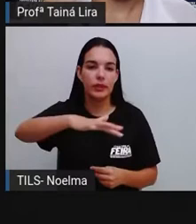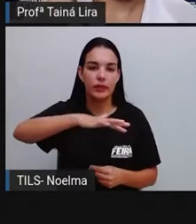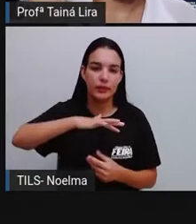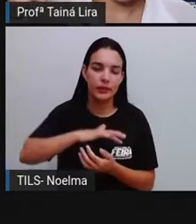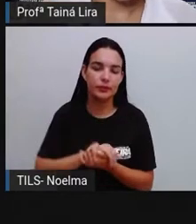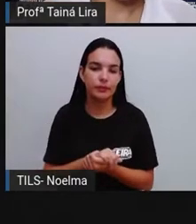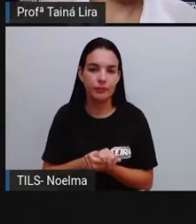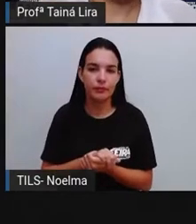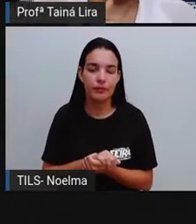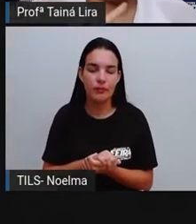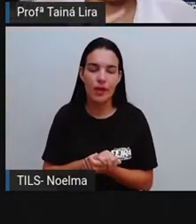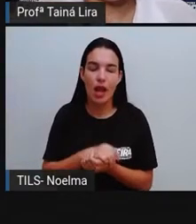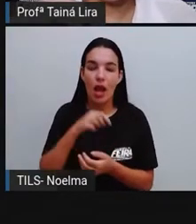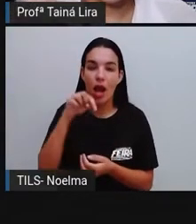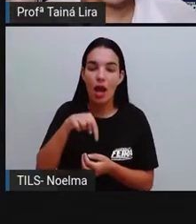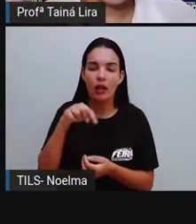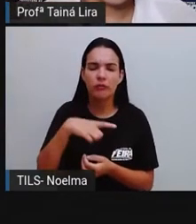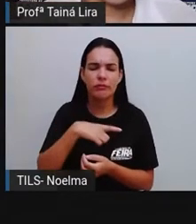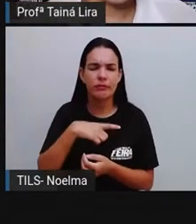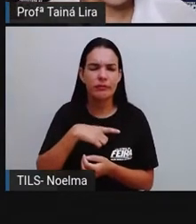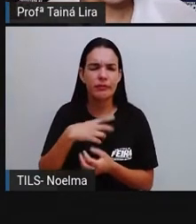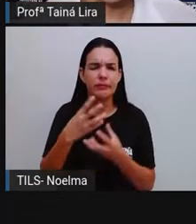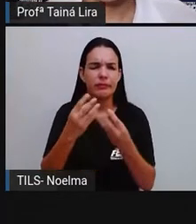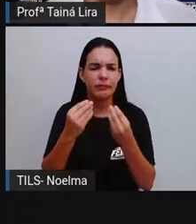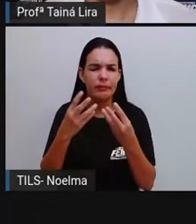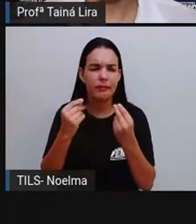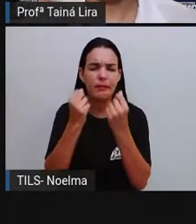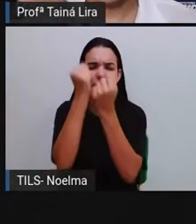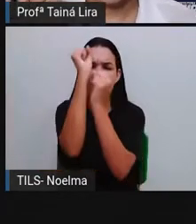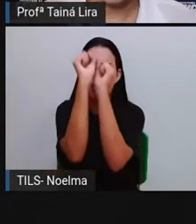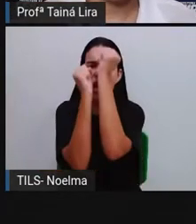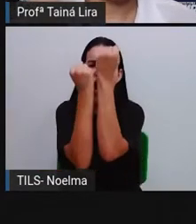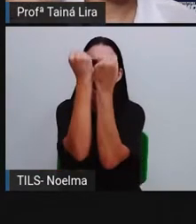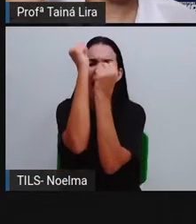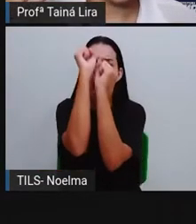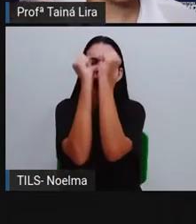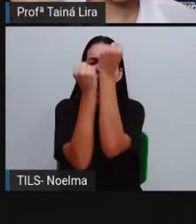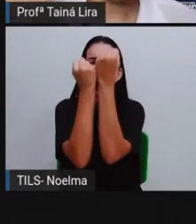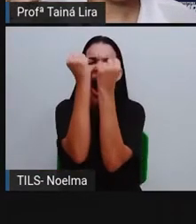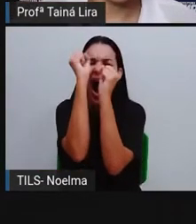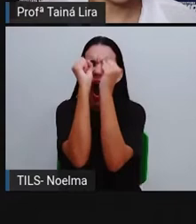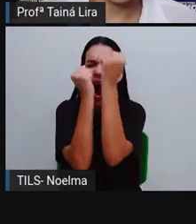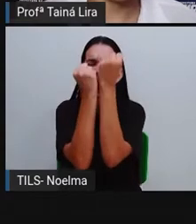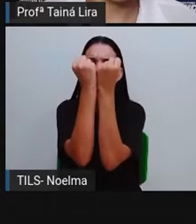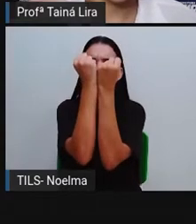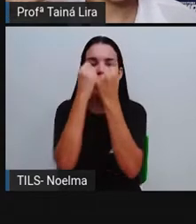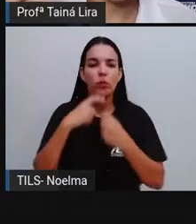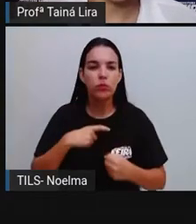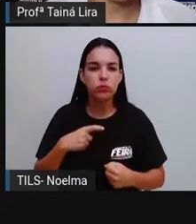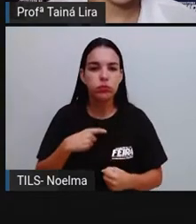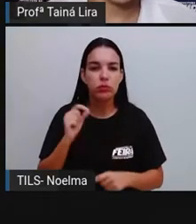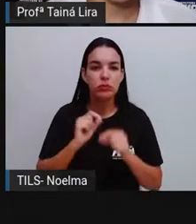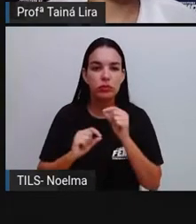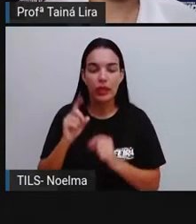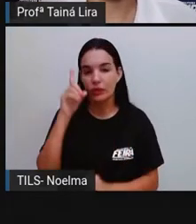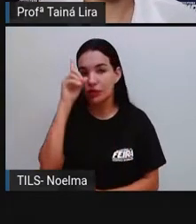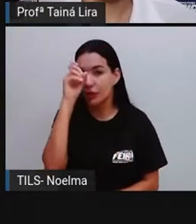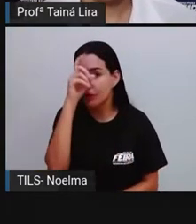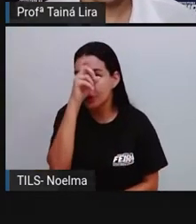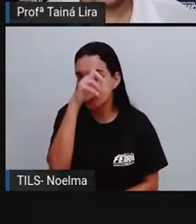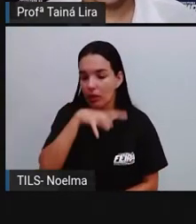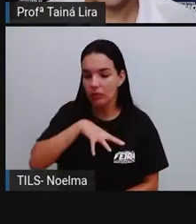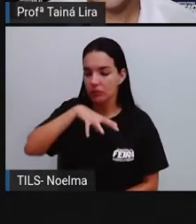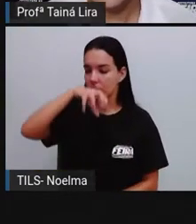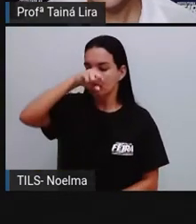Existem lugares que têm tantas indústrias que as pessoas relatam até mesmo dificuldade para respirar, pessoas que